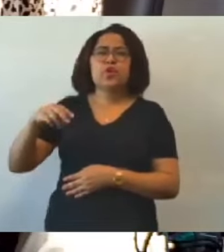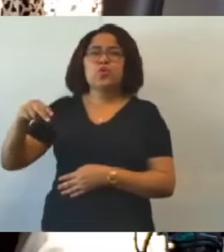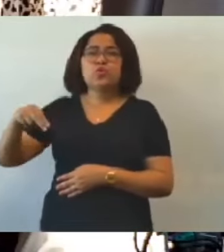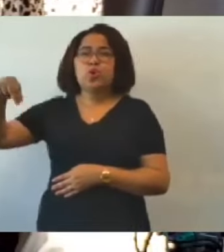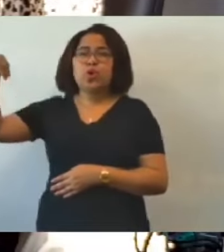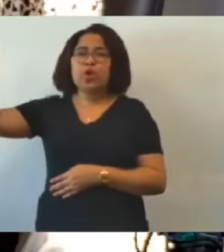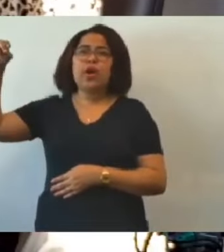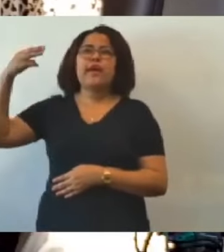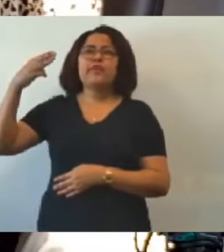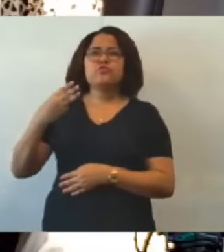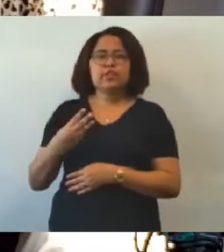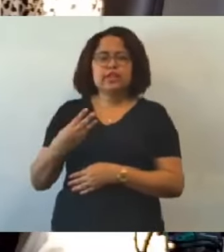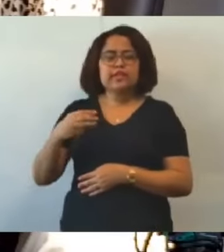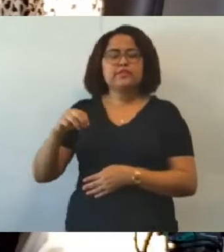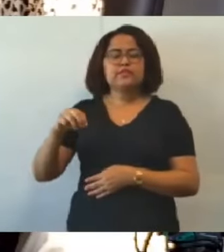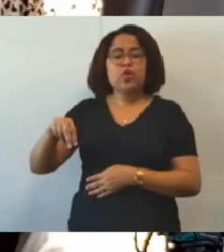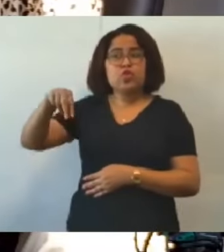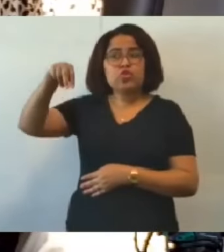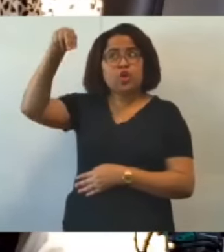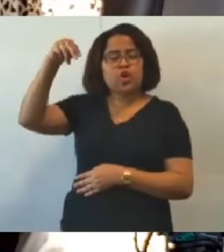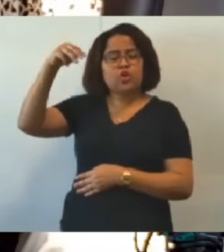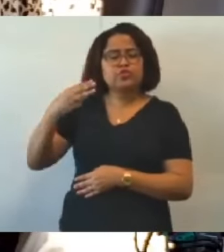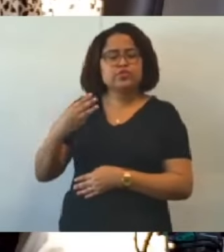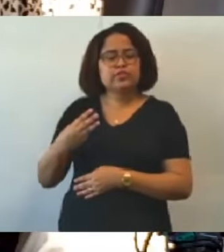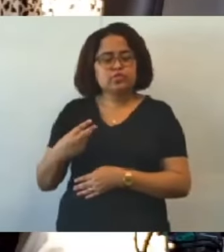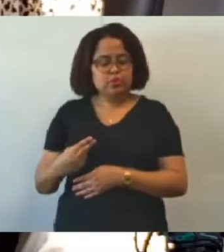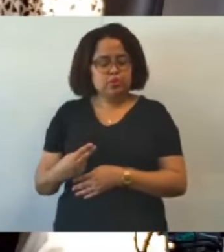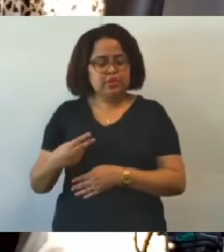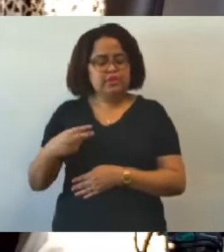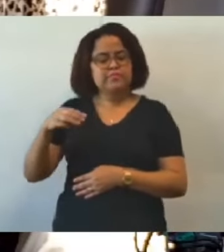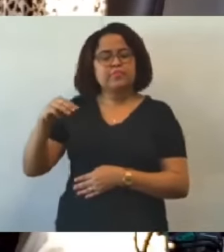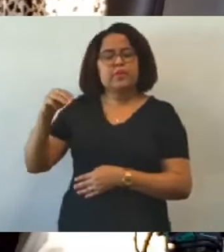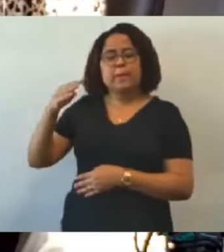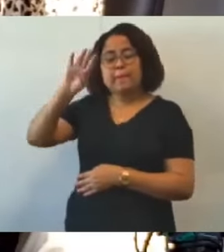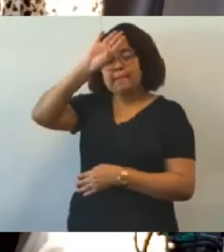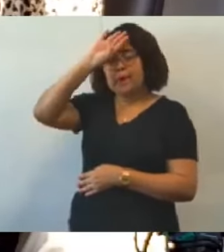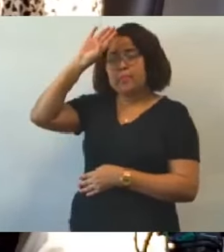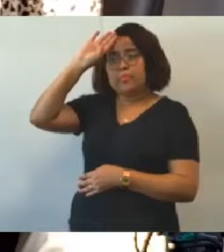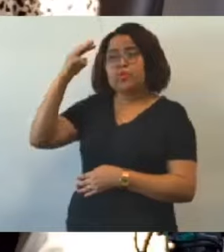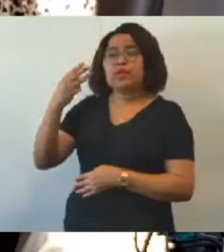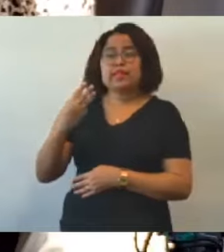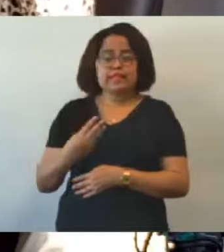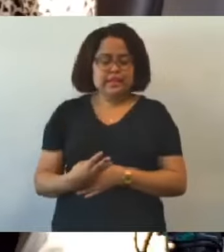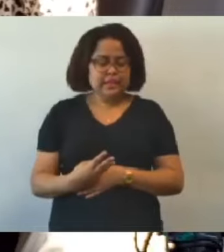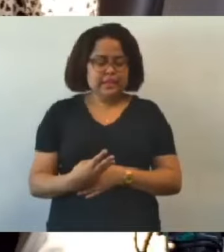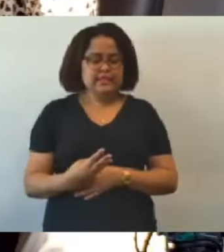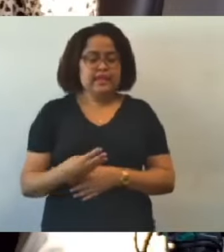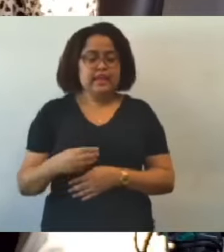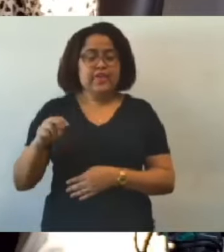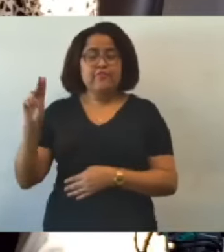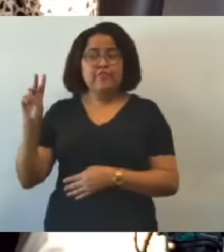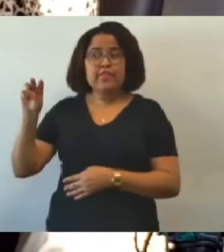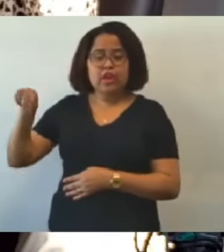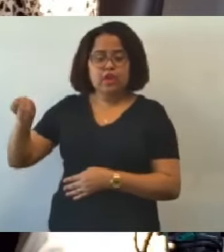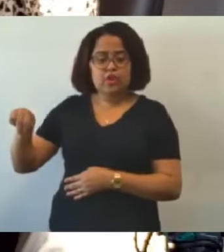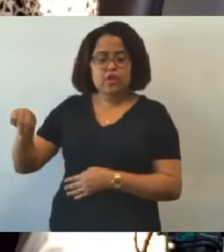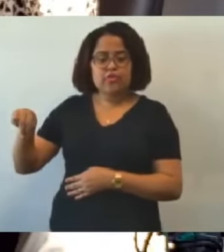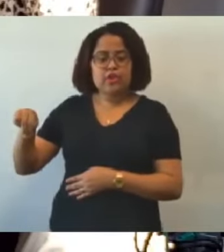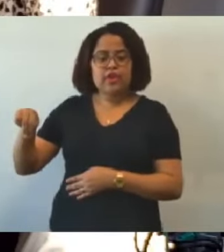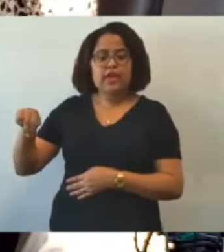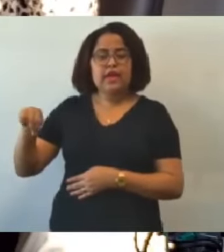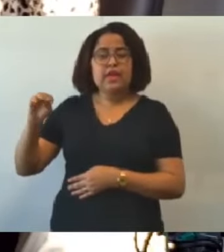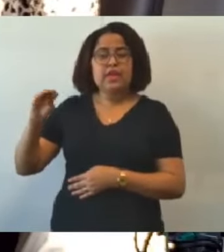3, Norte 2, Oeste 3, Pampulha 3, Venda Nova 2 e o Plantão Centralizado.